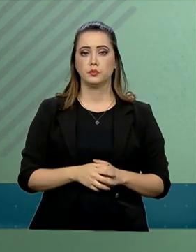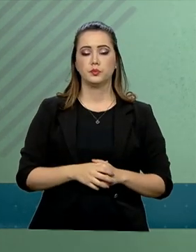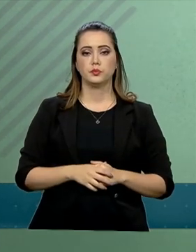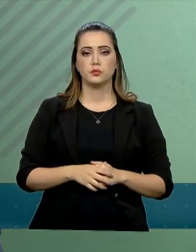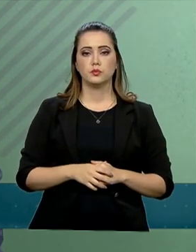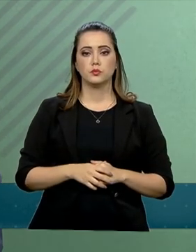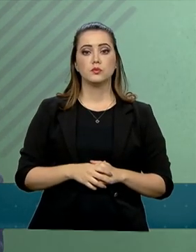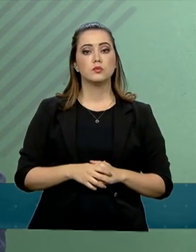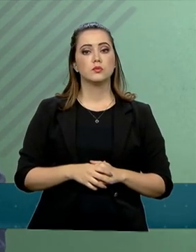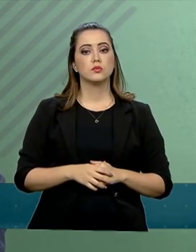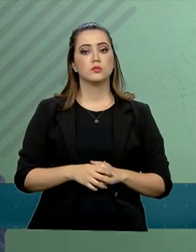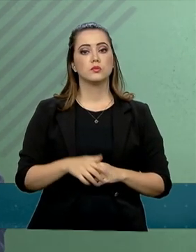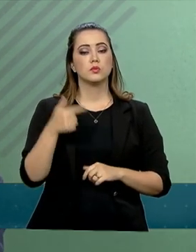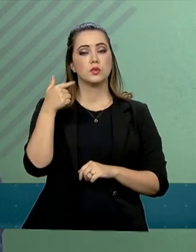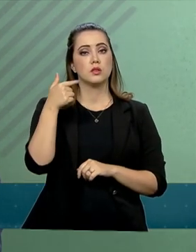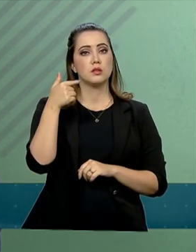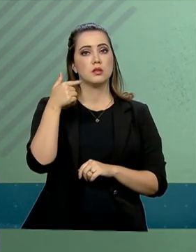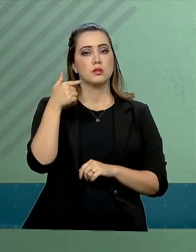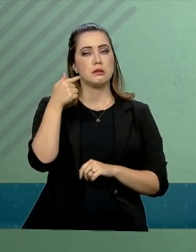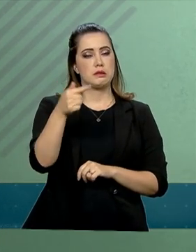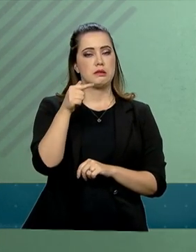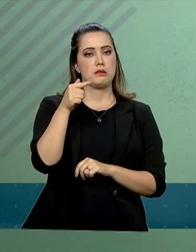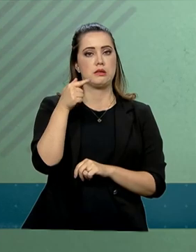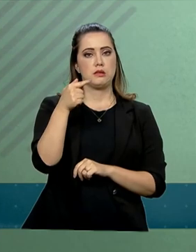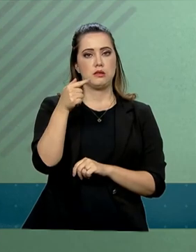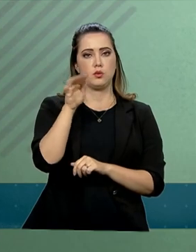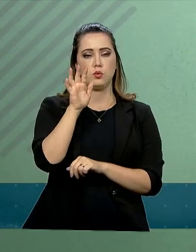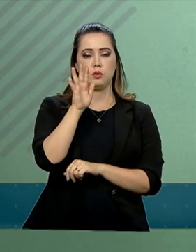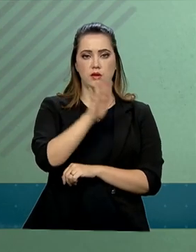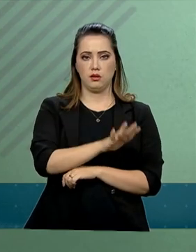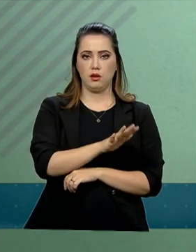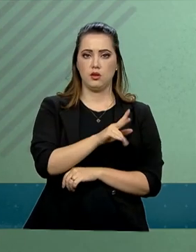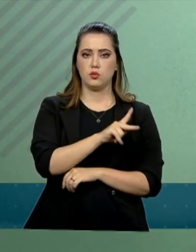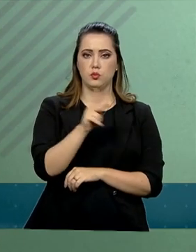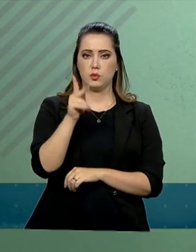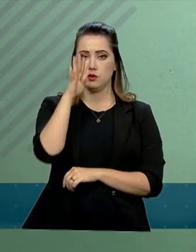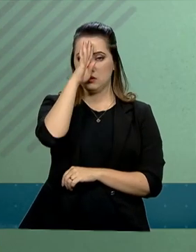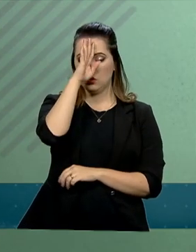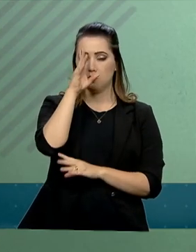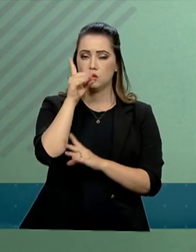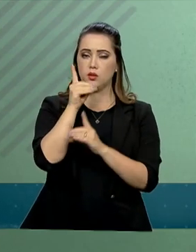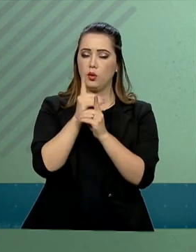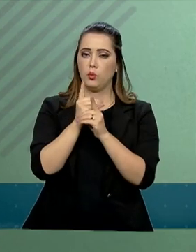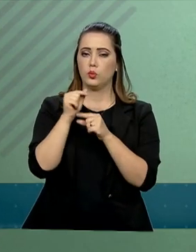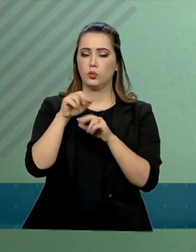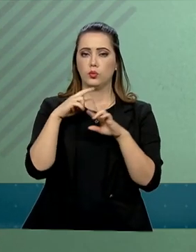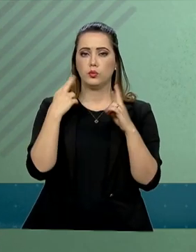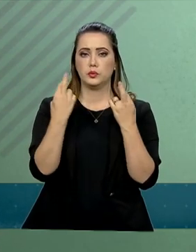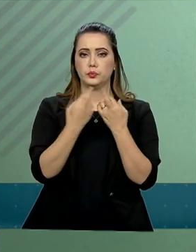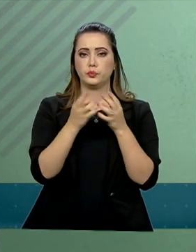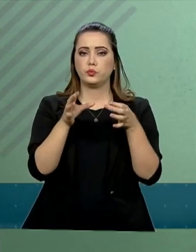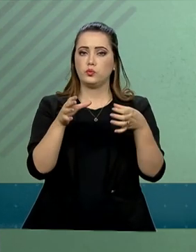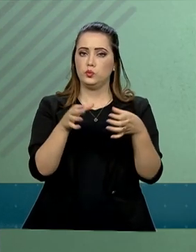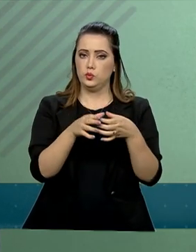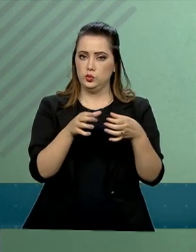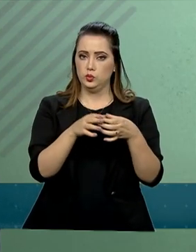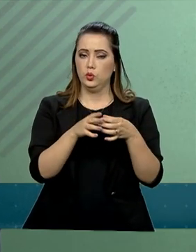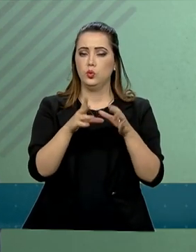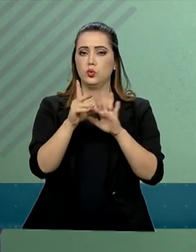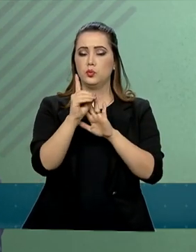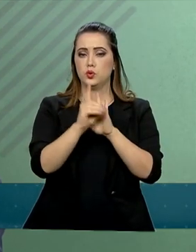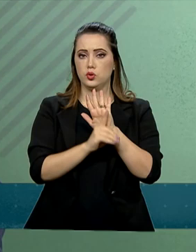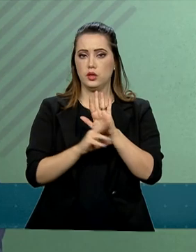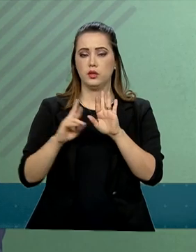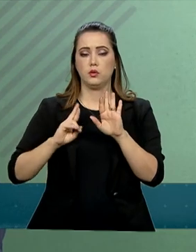Às 17h, o presidente recebeu representantes do Instituto Brasileiro de Direito e